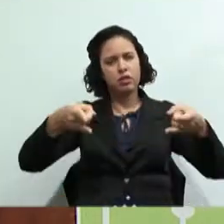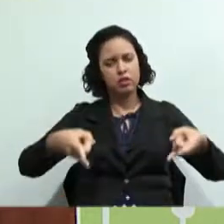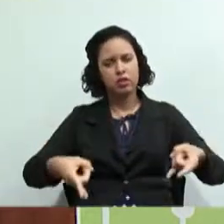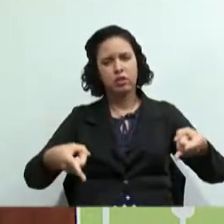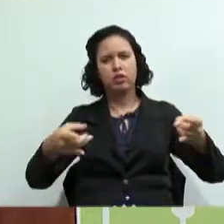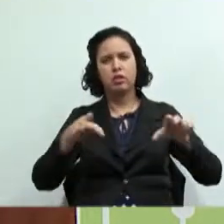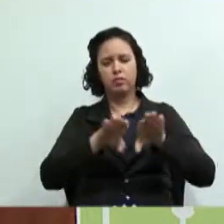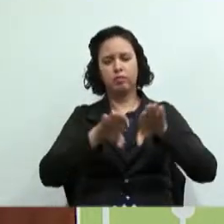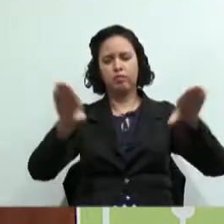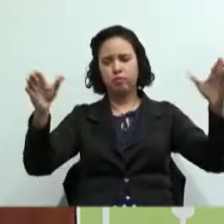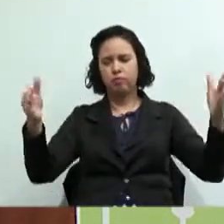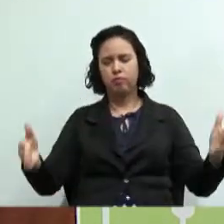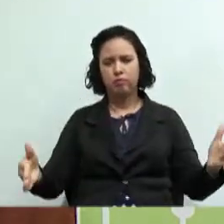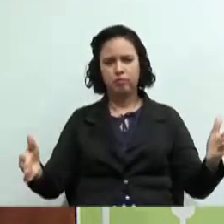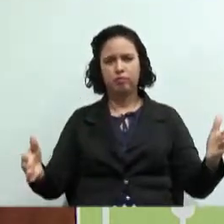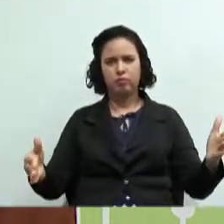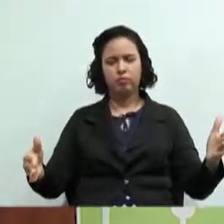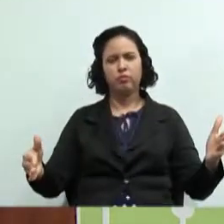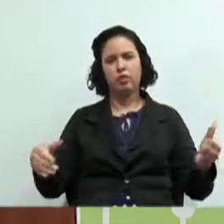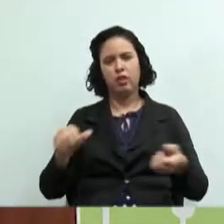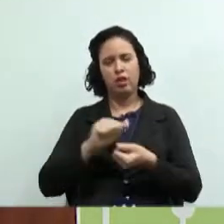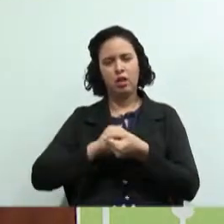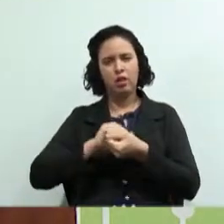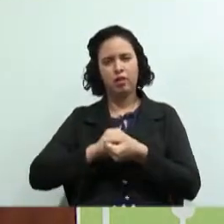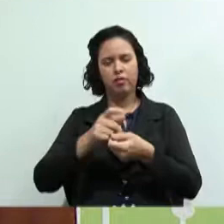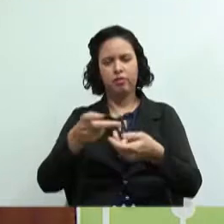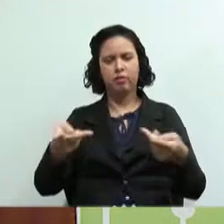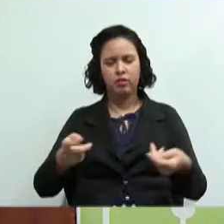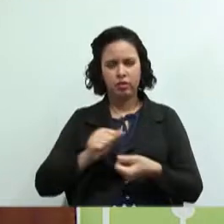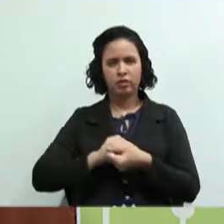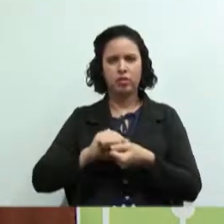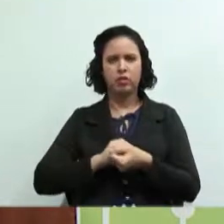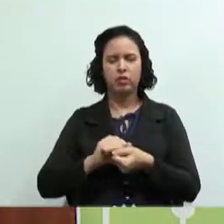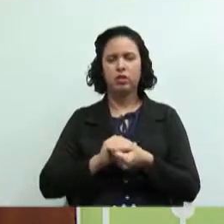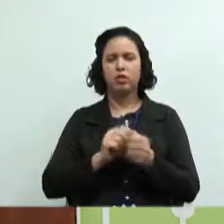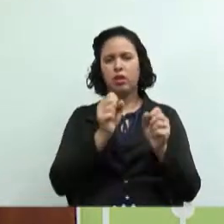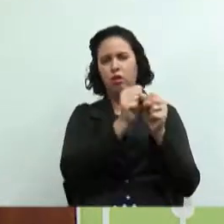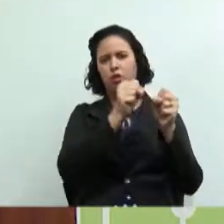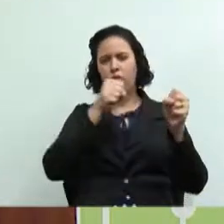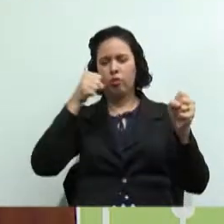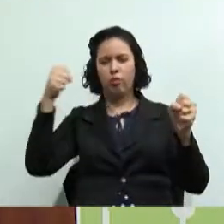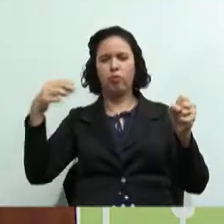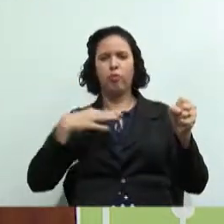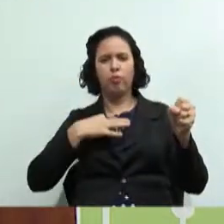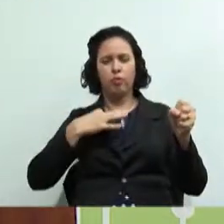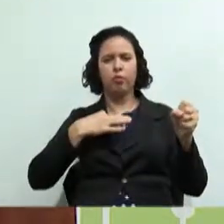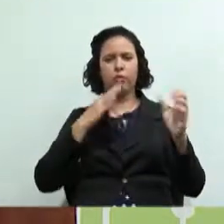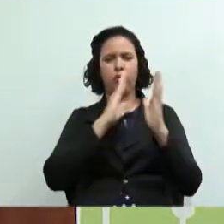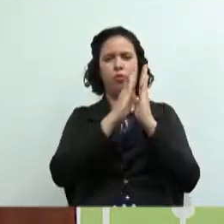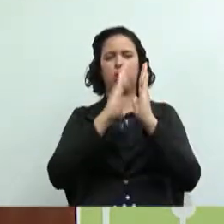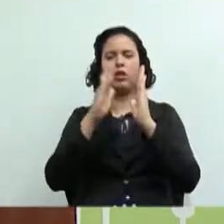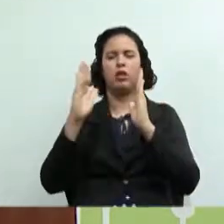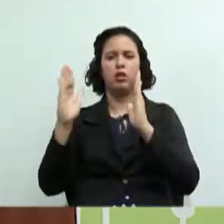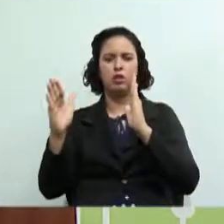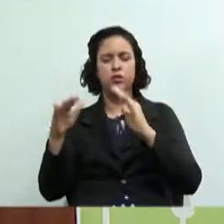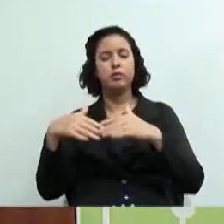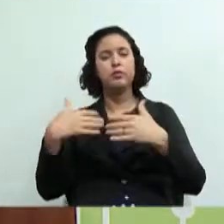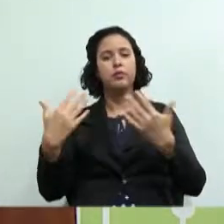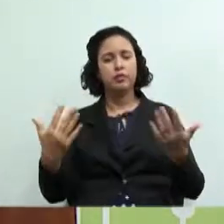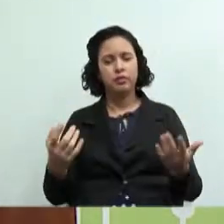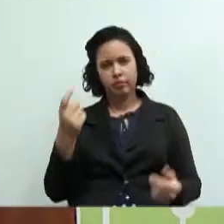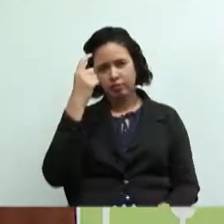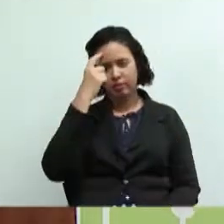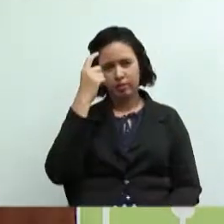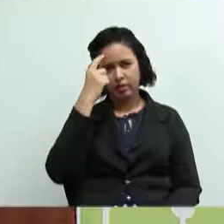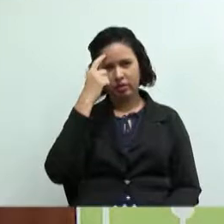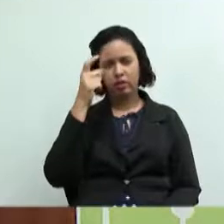cozinha, fabrica cabideiro, guarda-roupa. Vamos pensar em uma marcenaria que tem em várias cidades. Uma